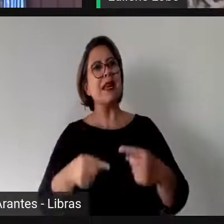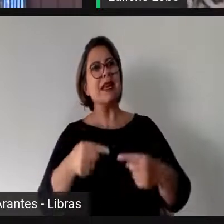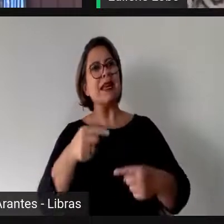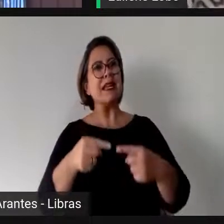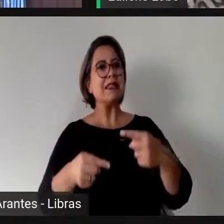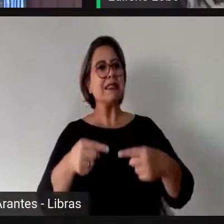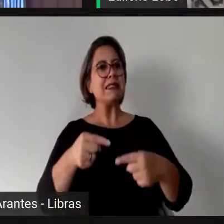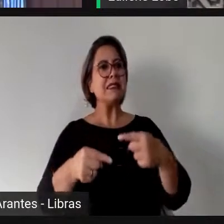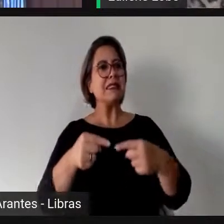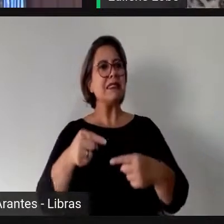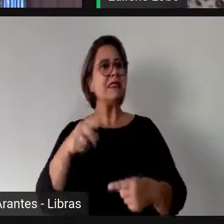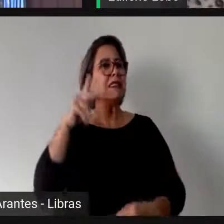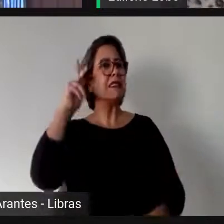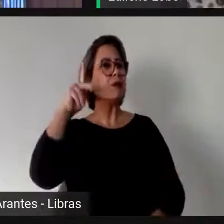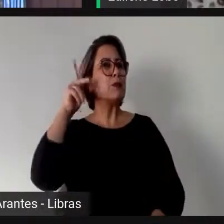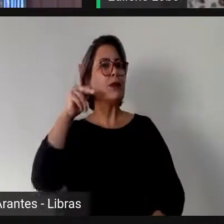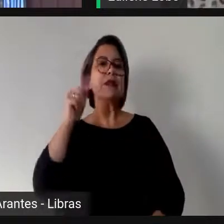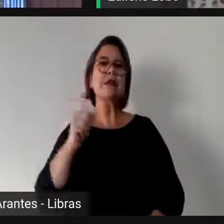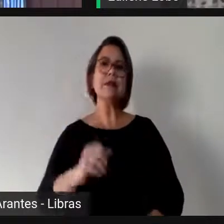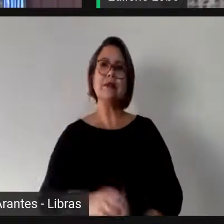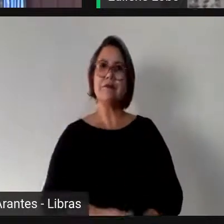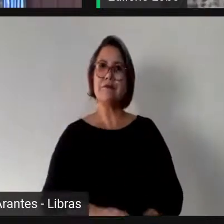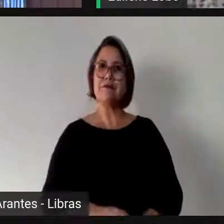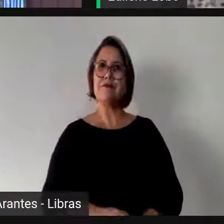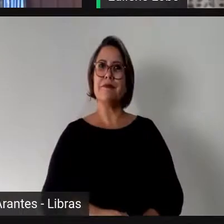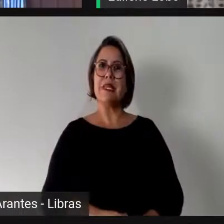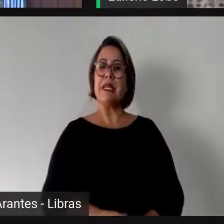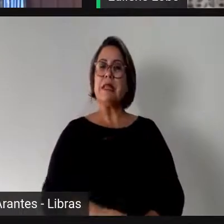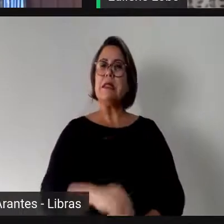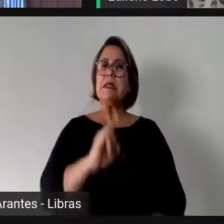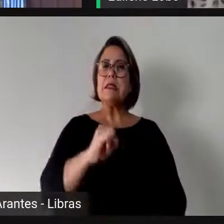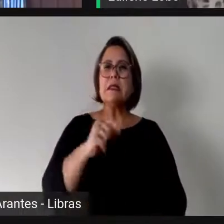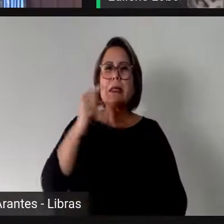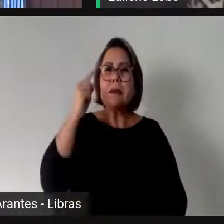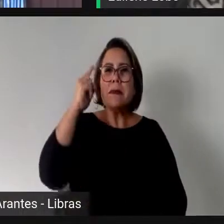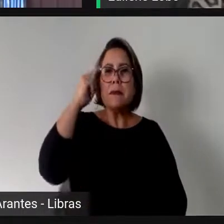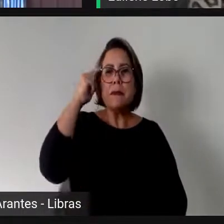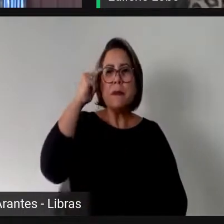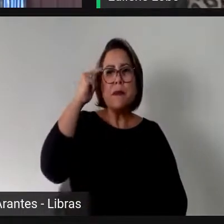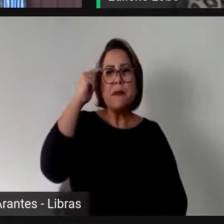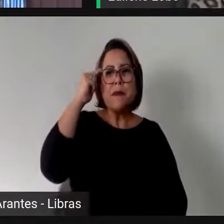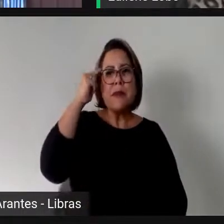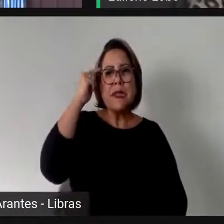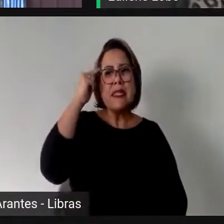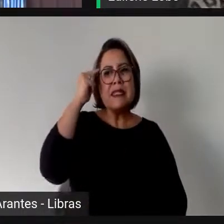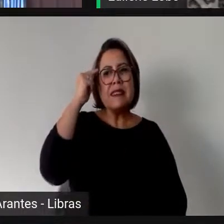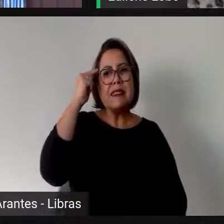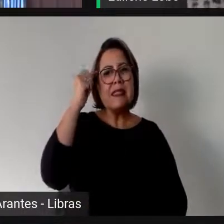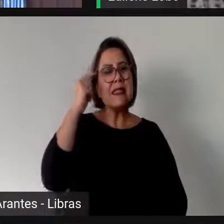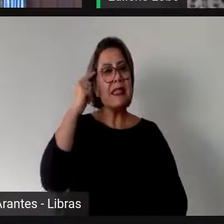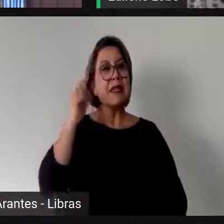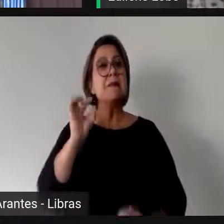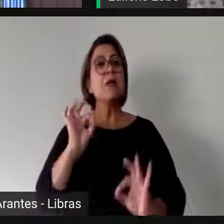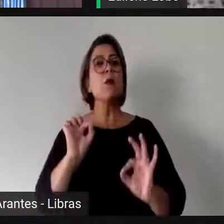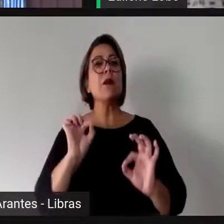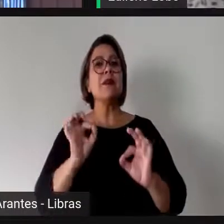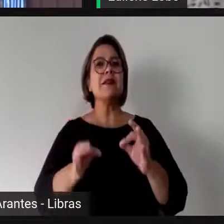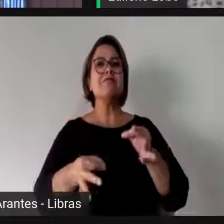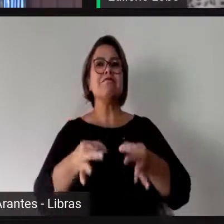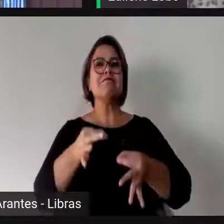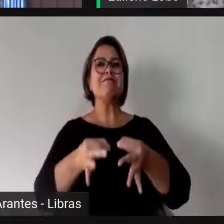questionar, significa dizer que nós teríamos que rever a própria ideia de justiça para